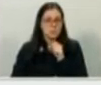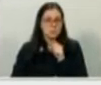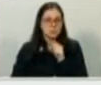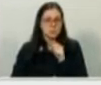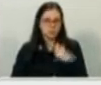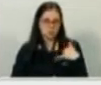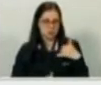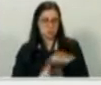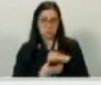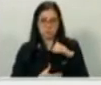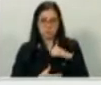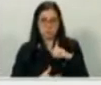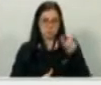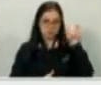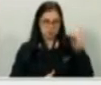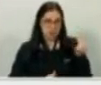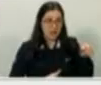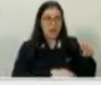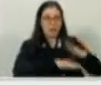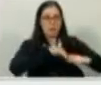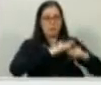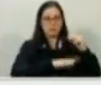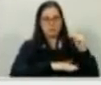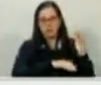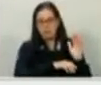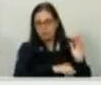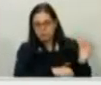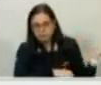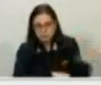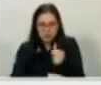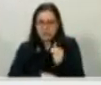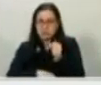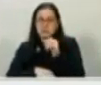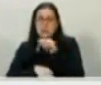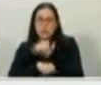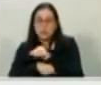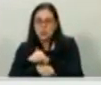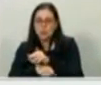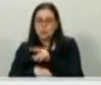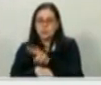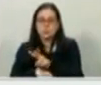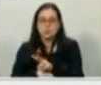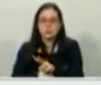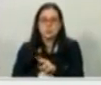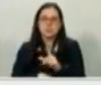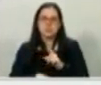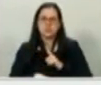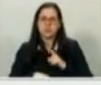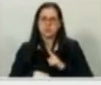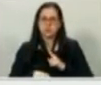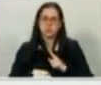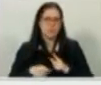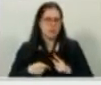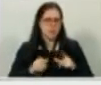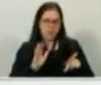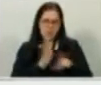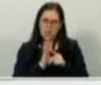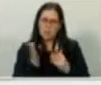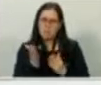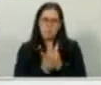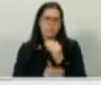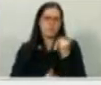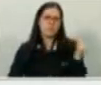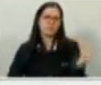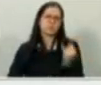questão legislativa. Então, nós temos, na verdade, produtos de lei aprovados que são importantes para a